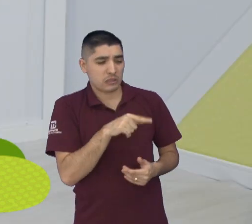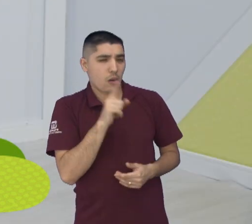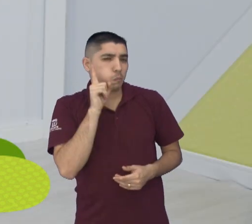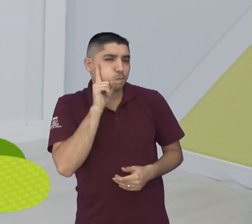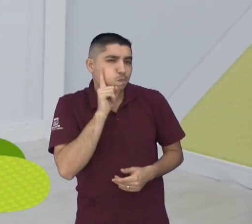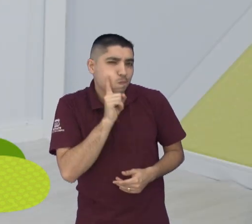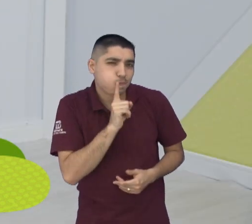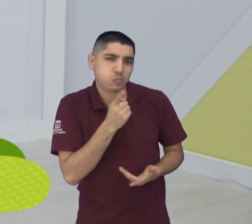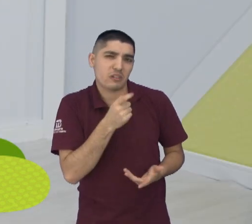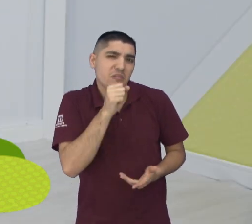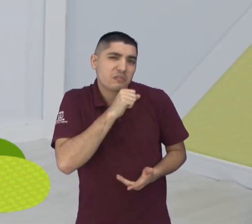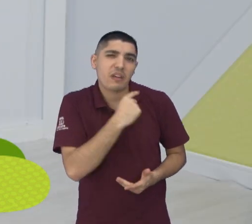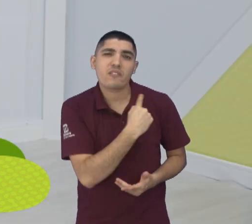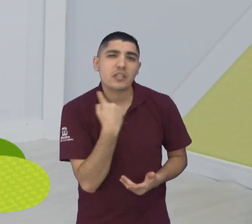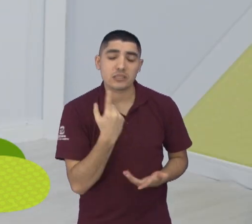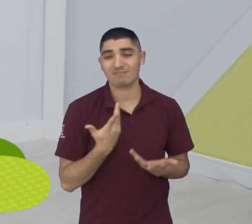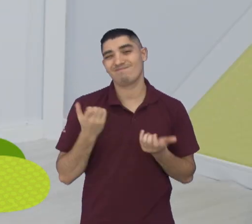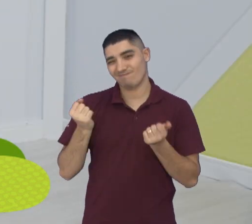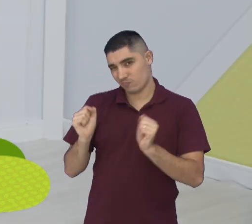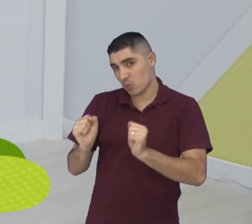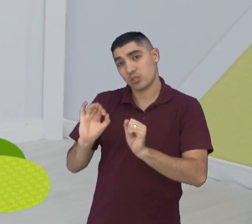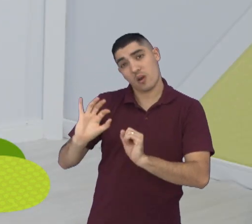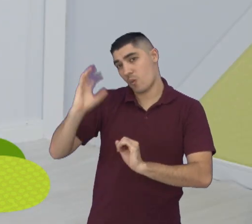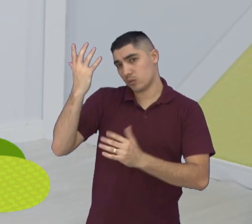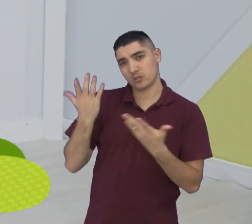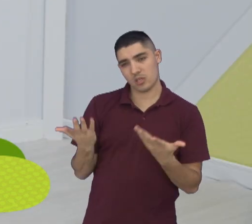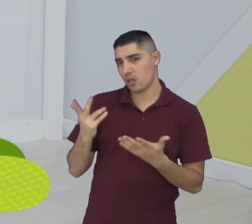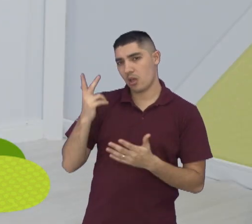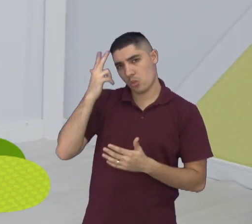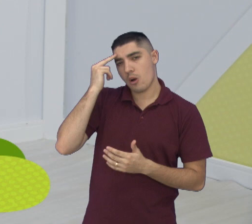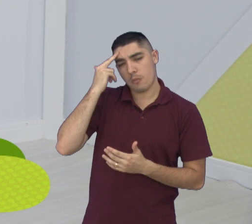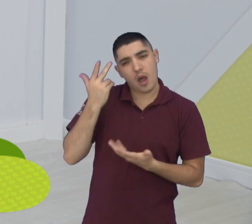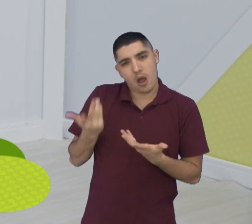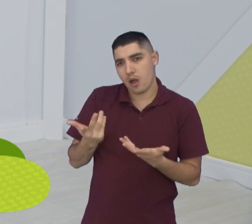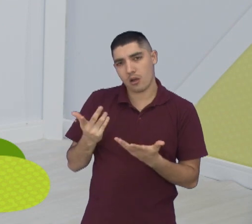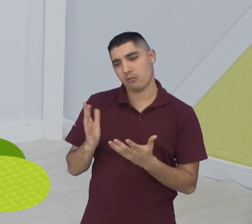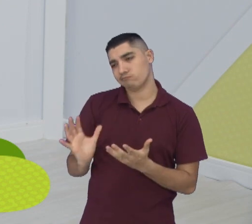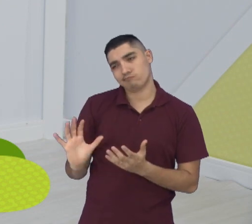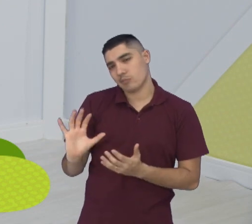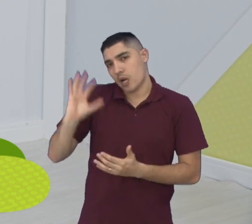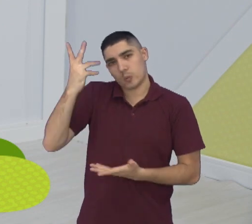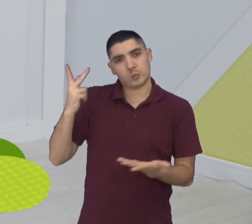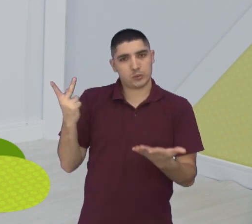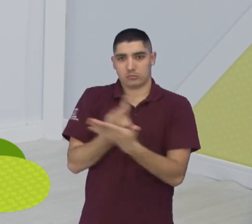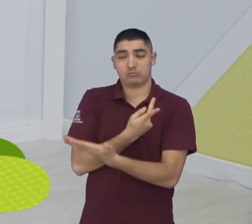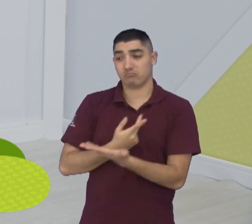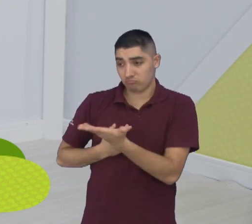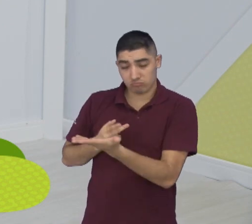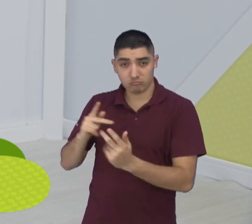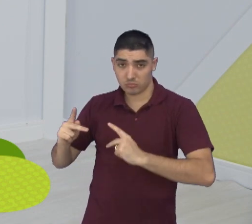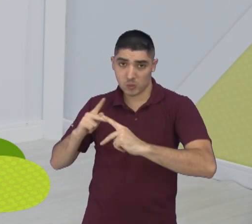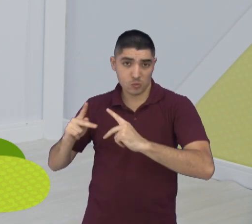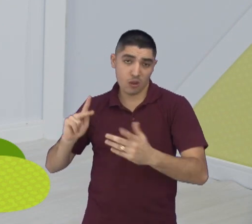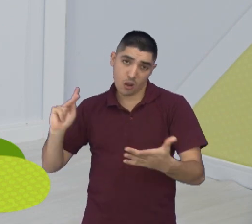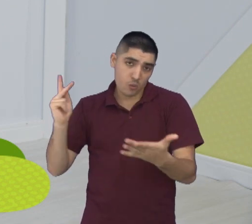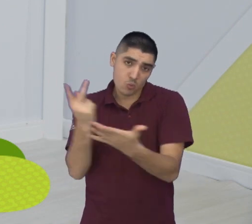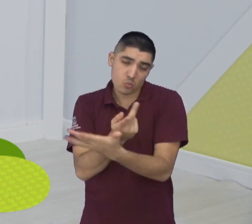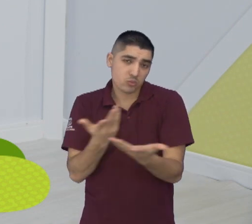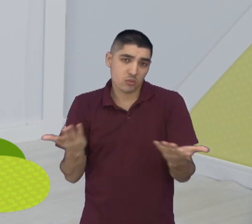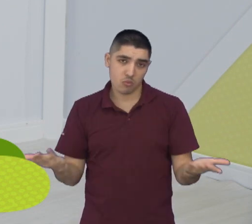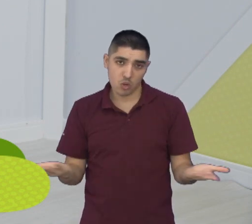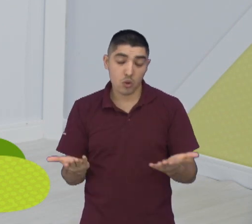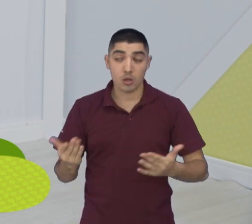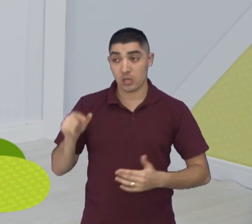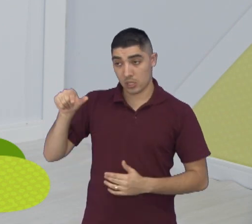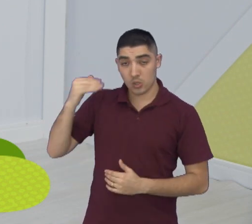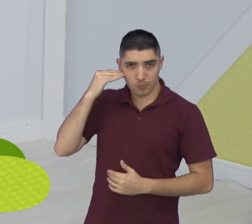acontece, o volume é muito grande nesses hotéis com comida e tal, claro que tem todo um cuidado, mas às vezes acontece, aconteceu com o São José e o que o Brunão falou é